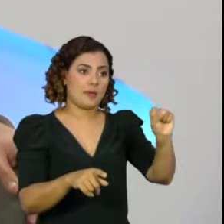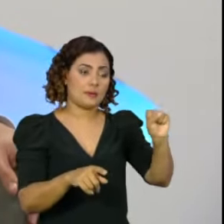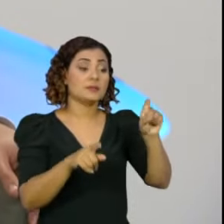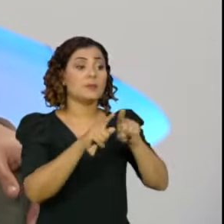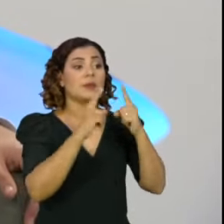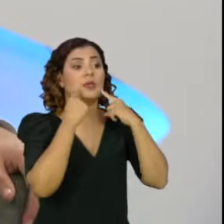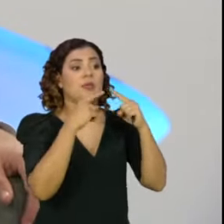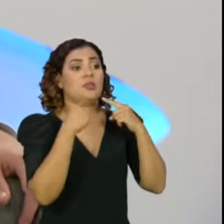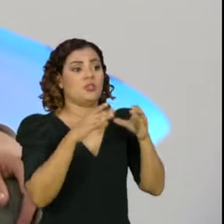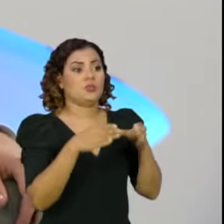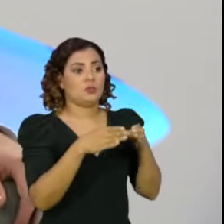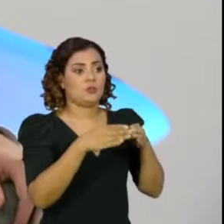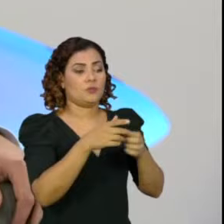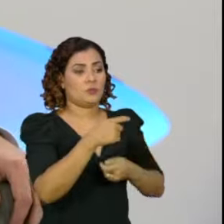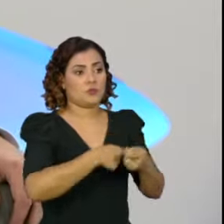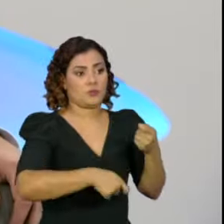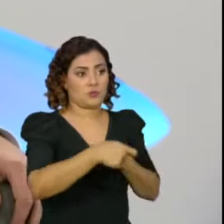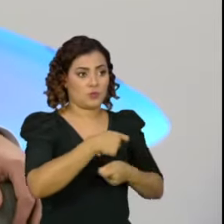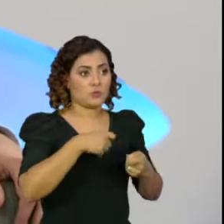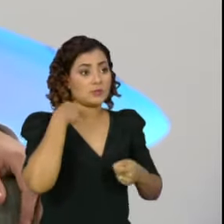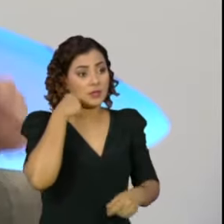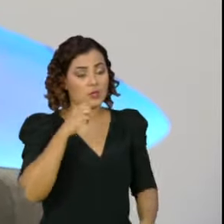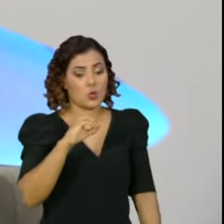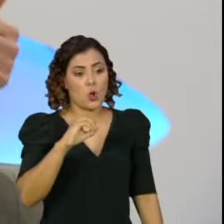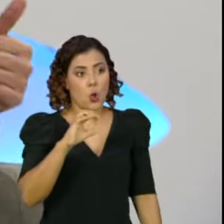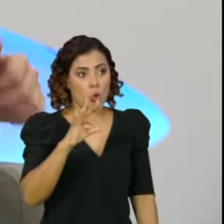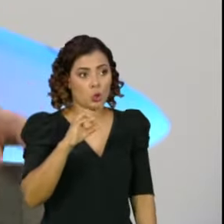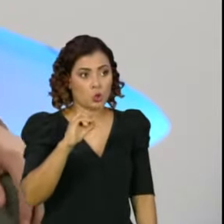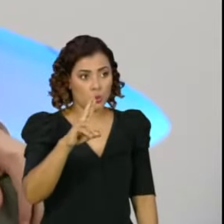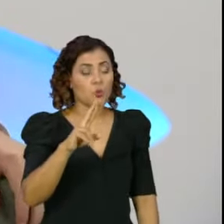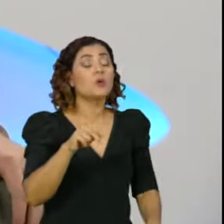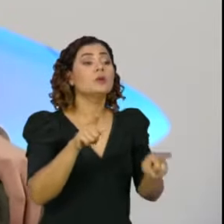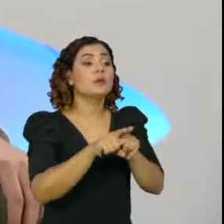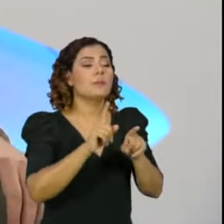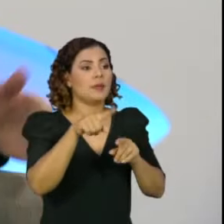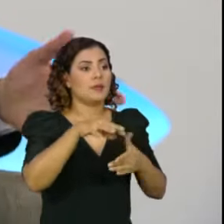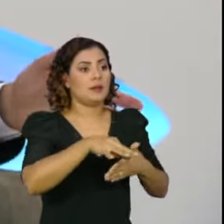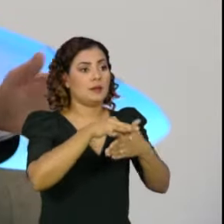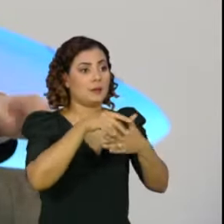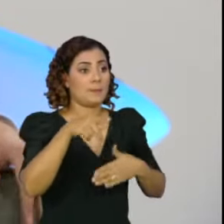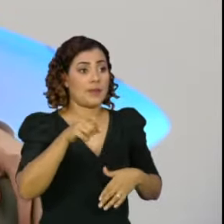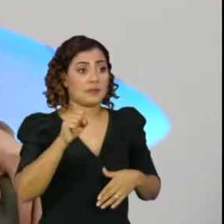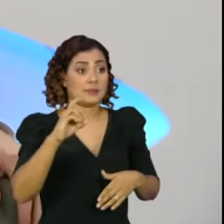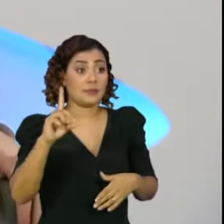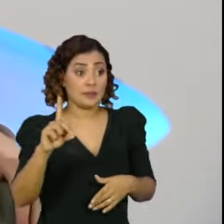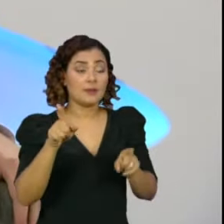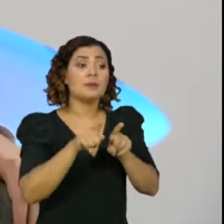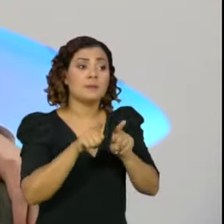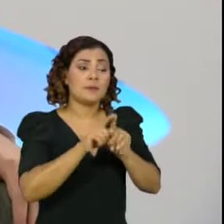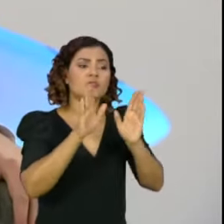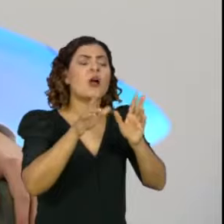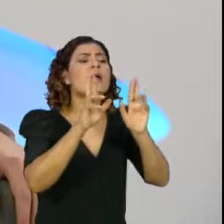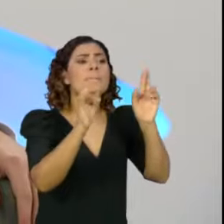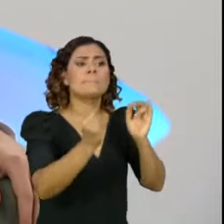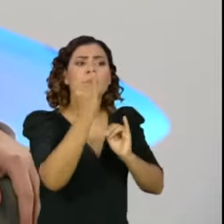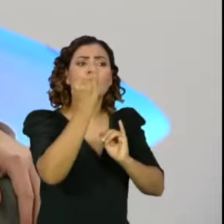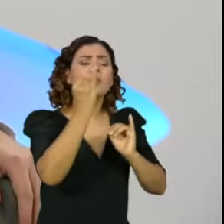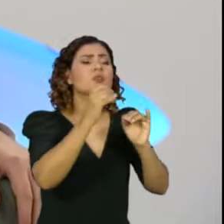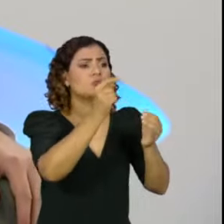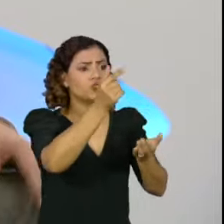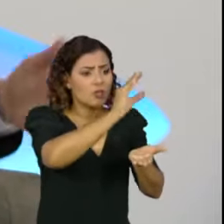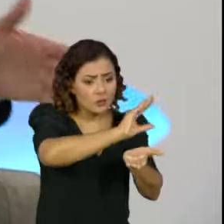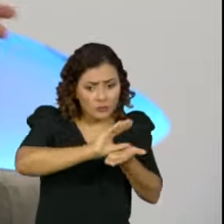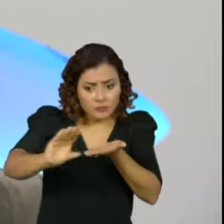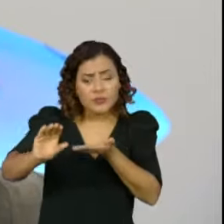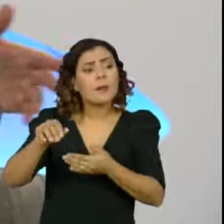do presidente da Comissão de Assuntos Econômicos, senador Otto Alencar, que já foi líder do PSD, dizendo que é muito importante a manutenção desse repasse para